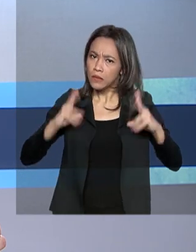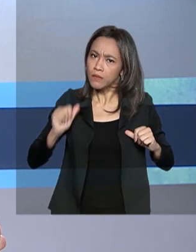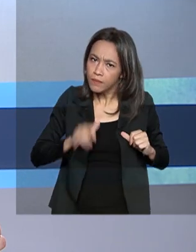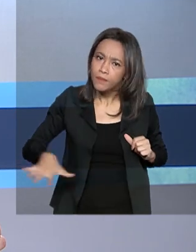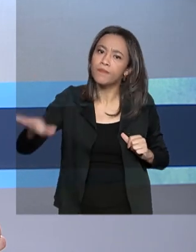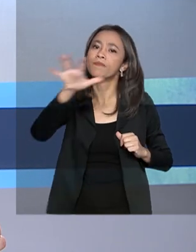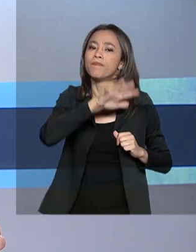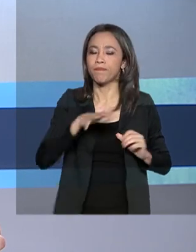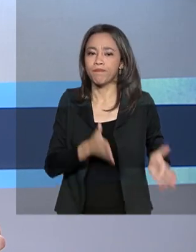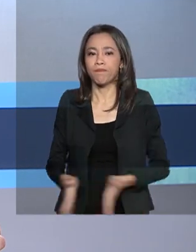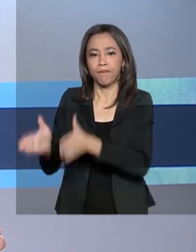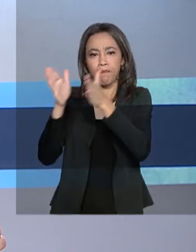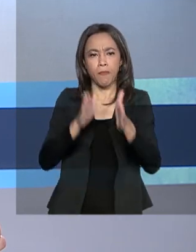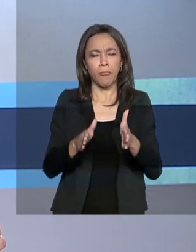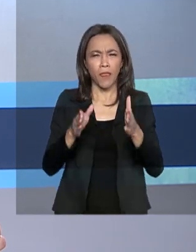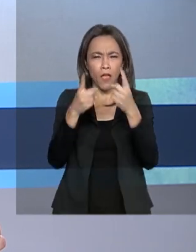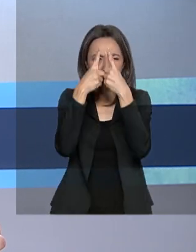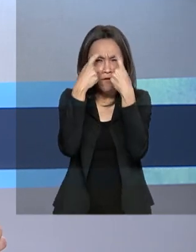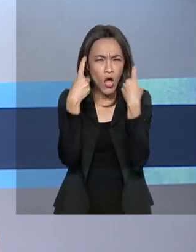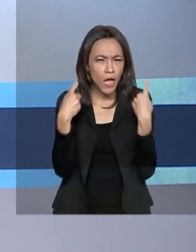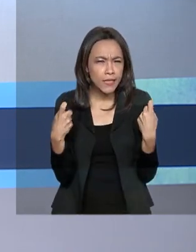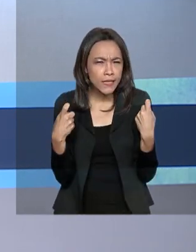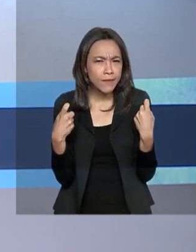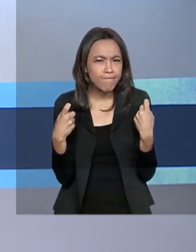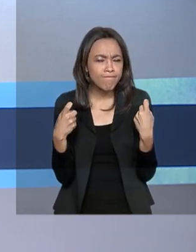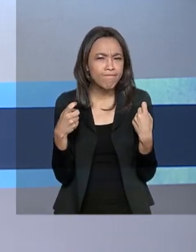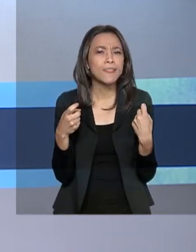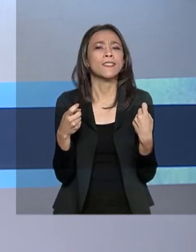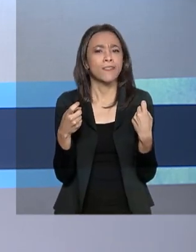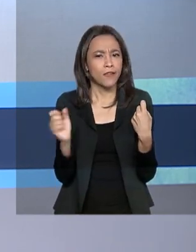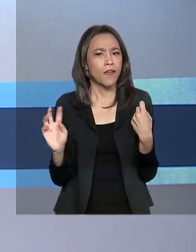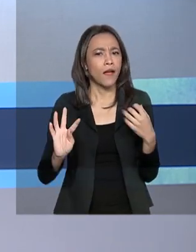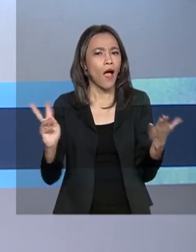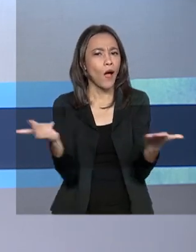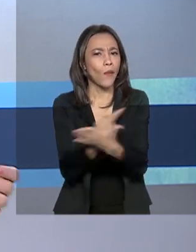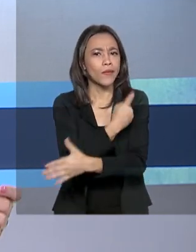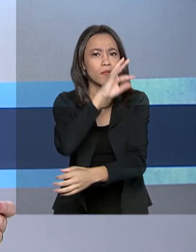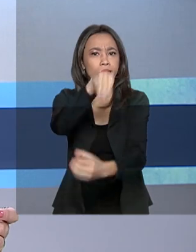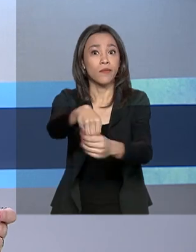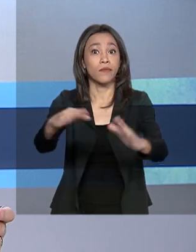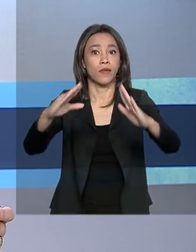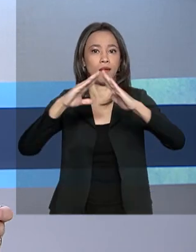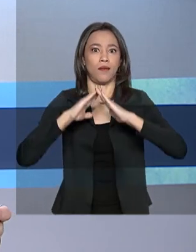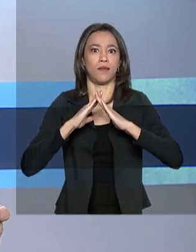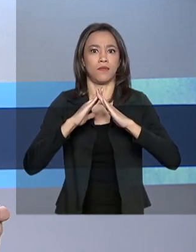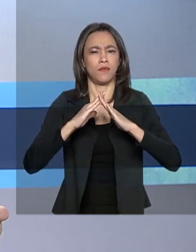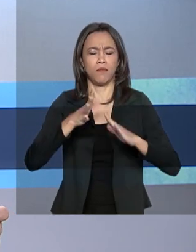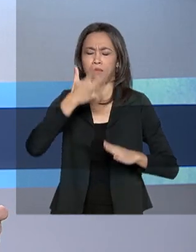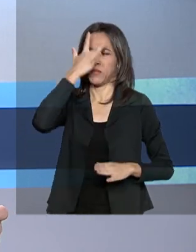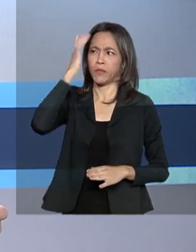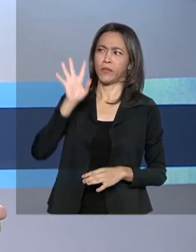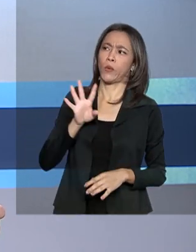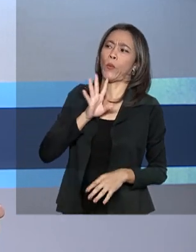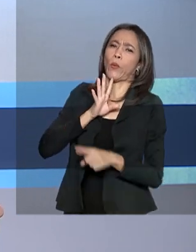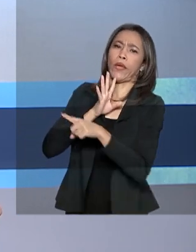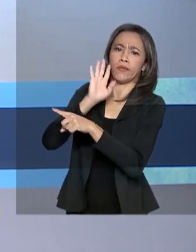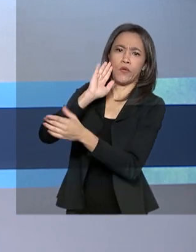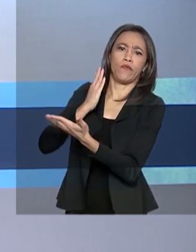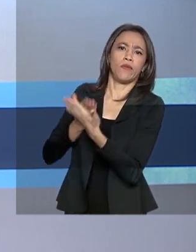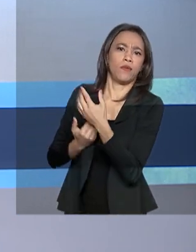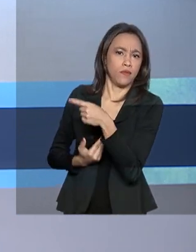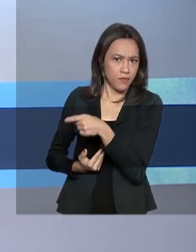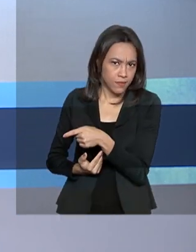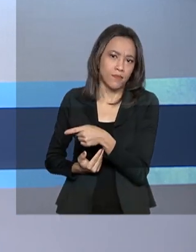Uma violência que muitas vezes acontece dentro de casa, cometida por pessoas conhecidas e de confiança.